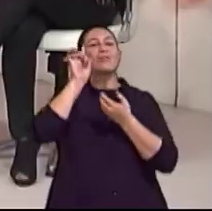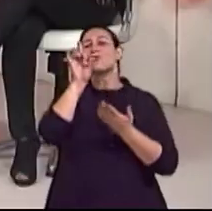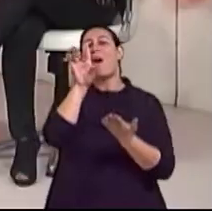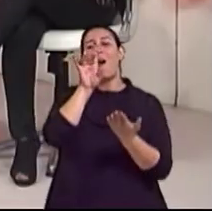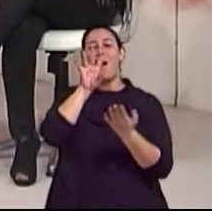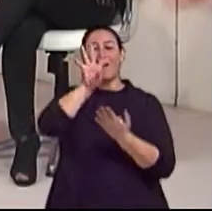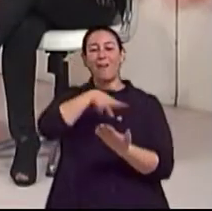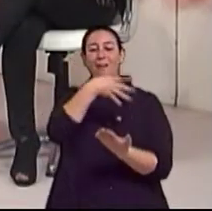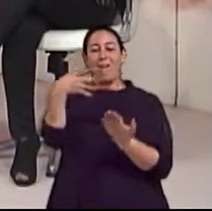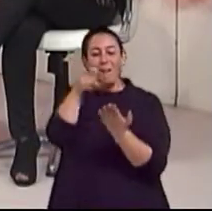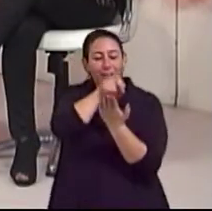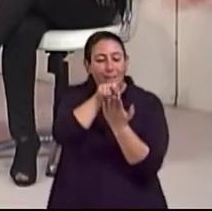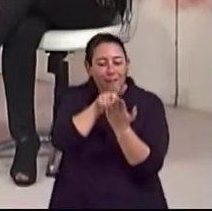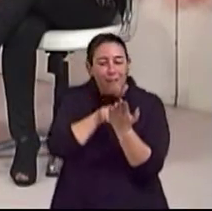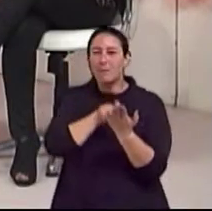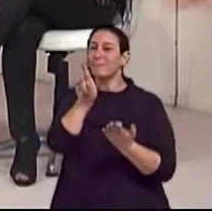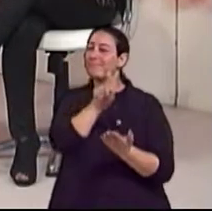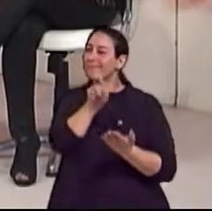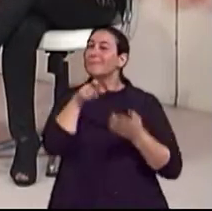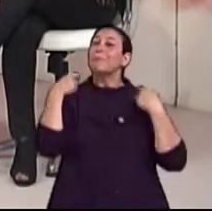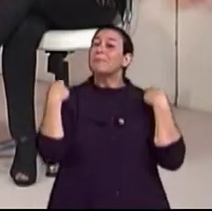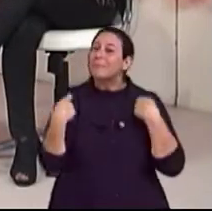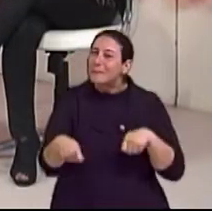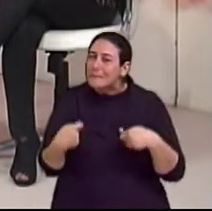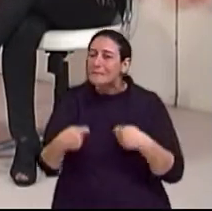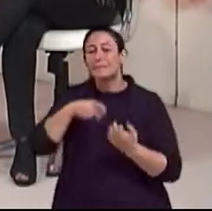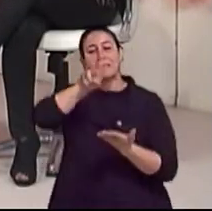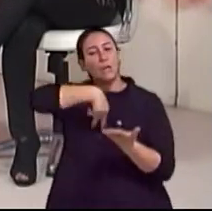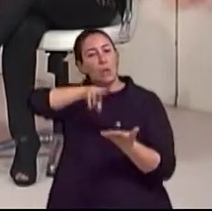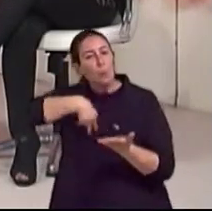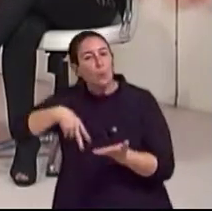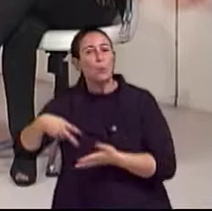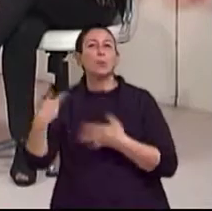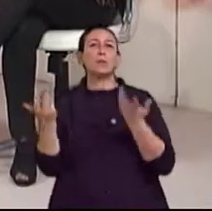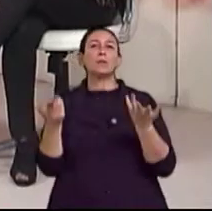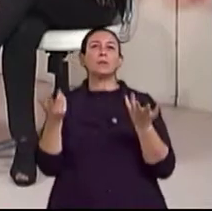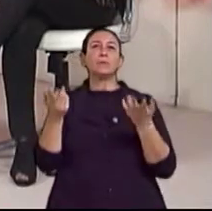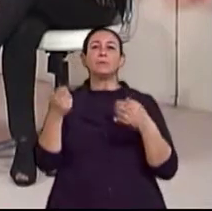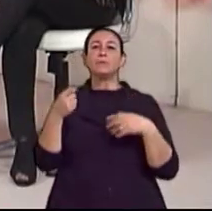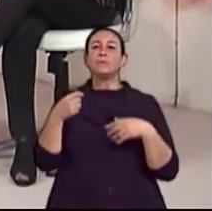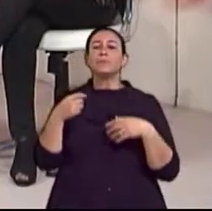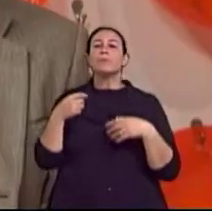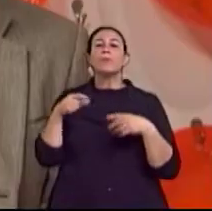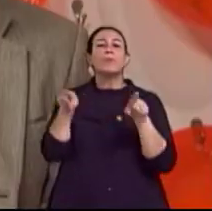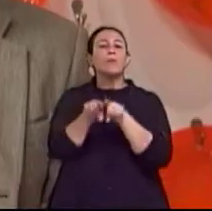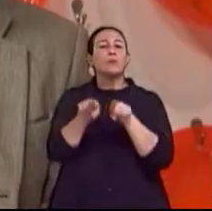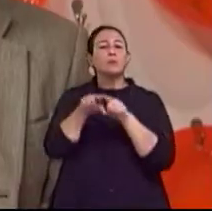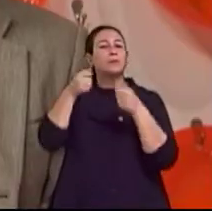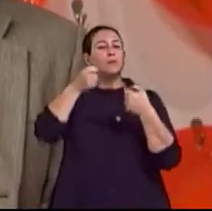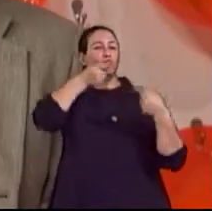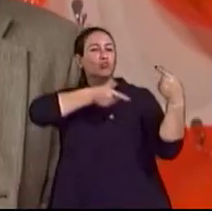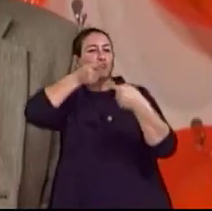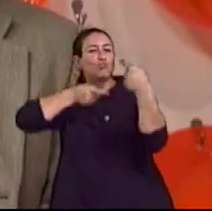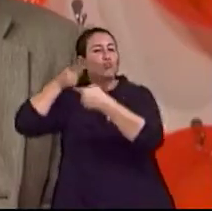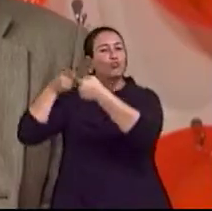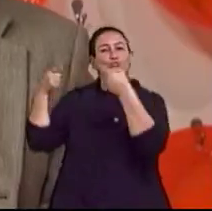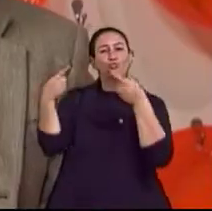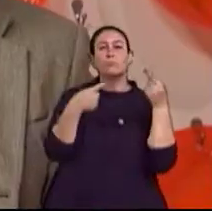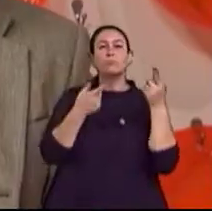doutor? Não. Leituras, de um modo geral... Debates. Engajamentos intelectuais em discussões, né,